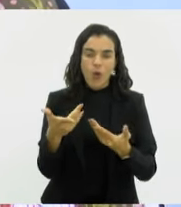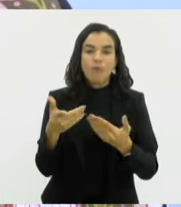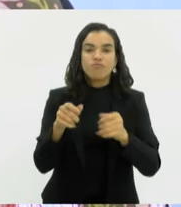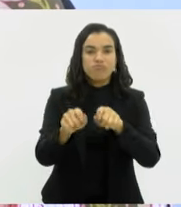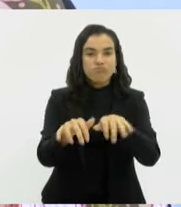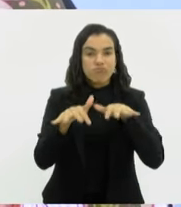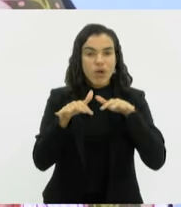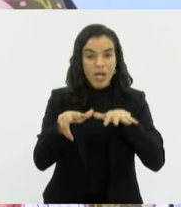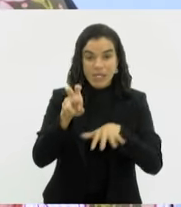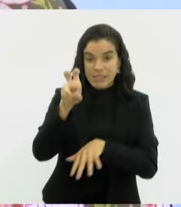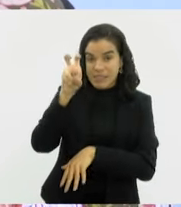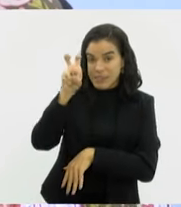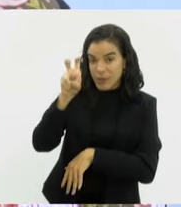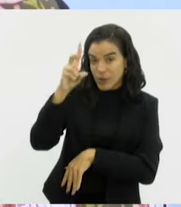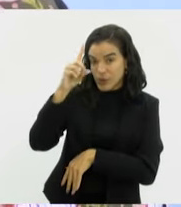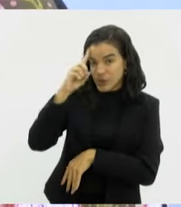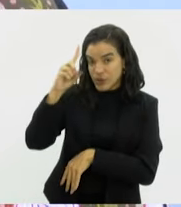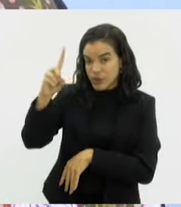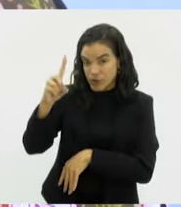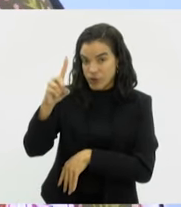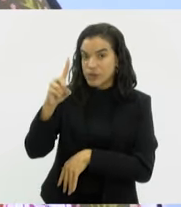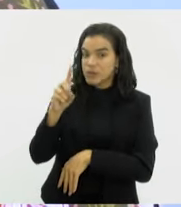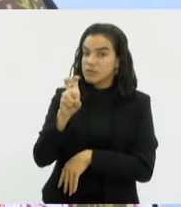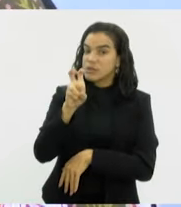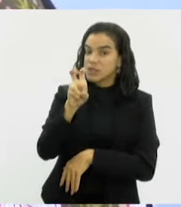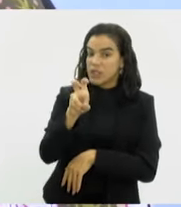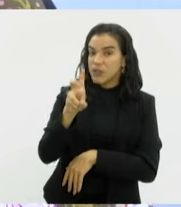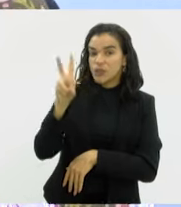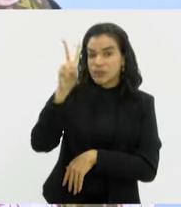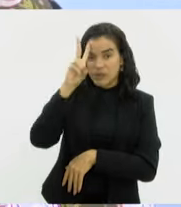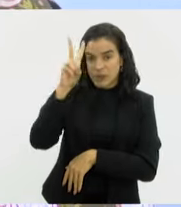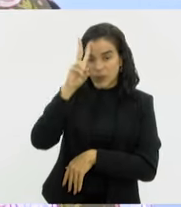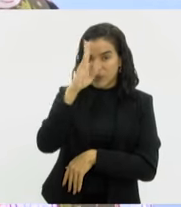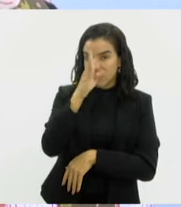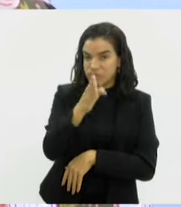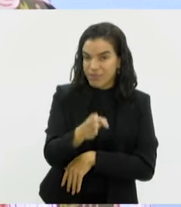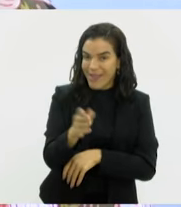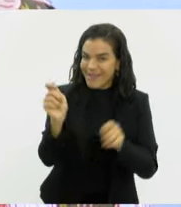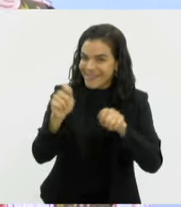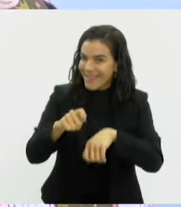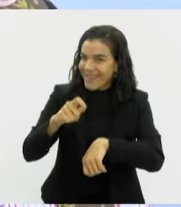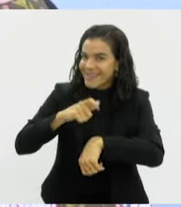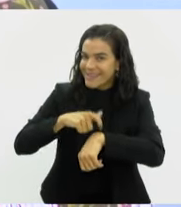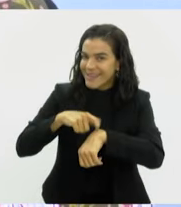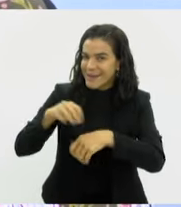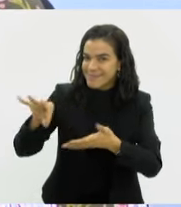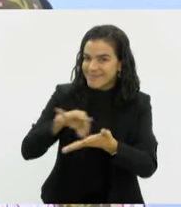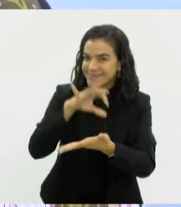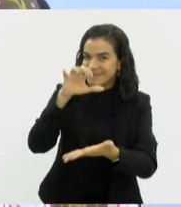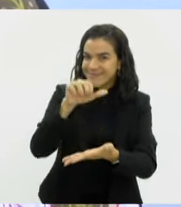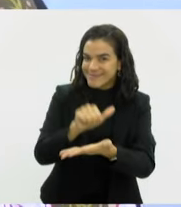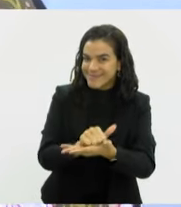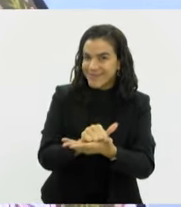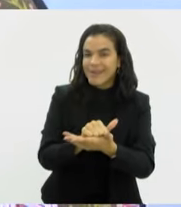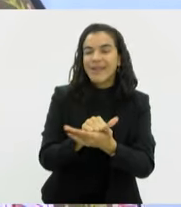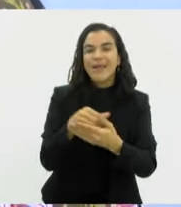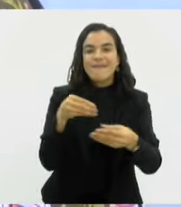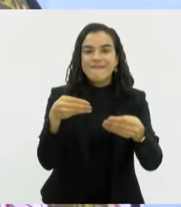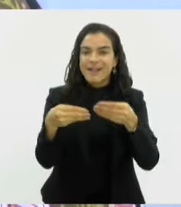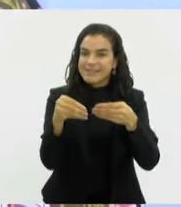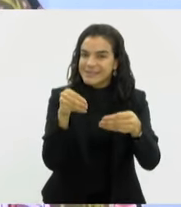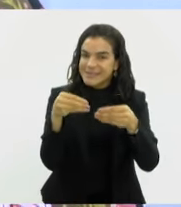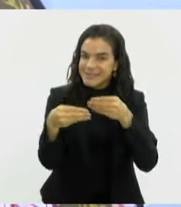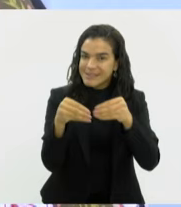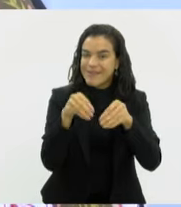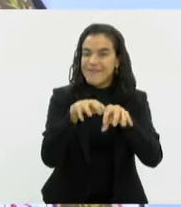cinco dias de atividades, são cinco segundas-feiras, ainda dá tempo do pessoal se inscrever para fazer no modo híbrido e